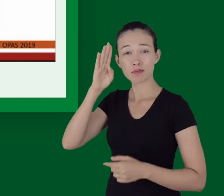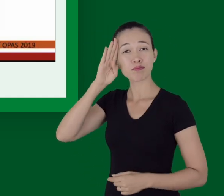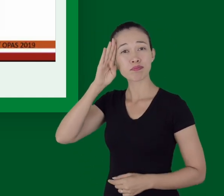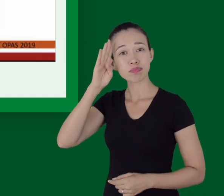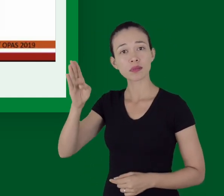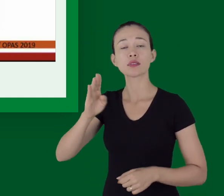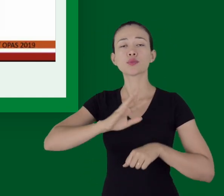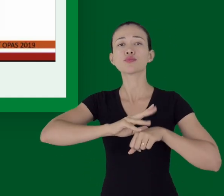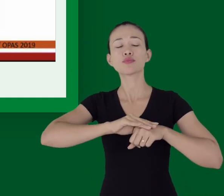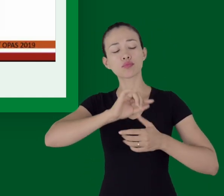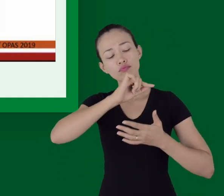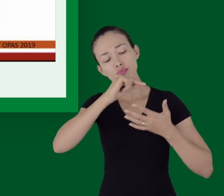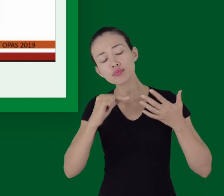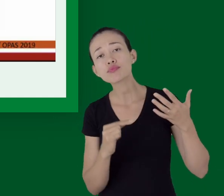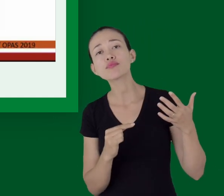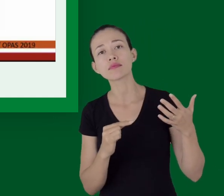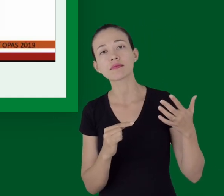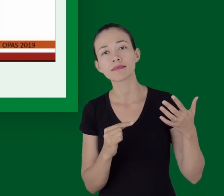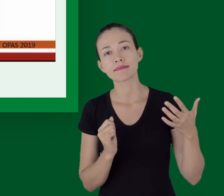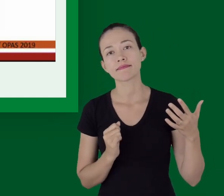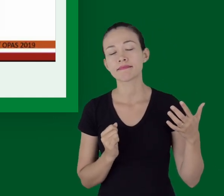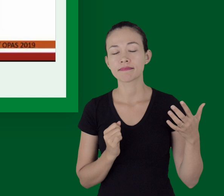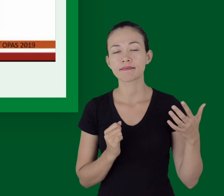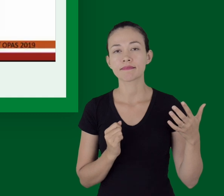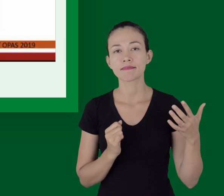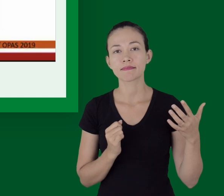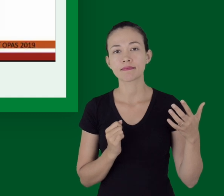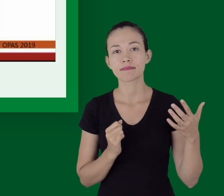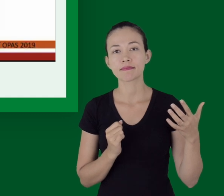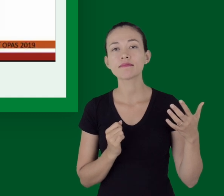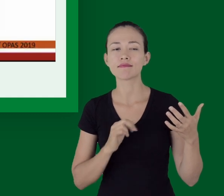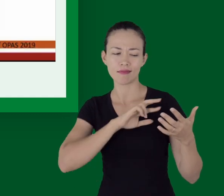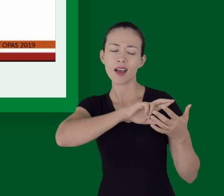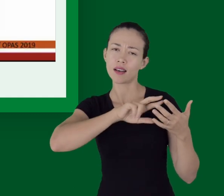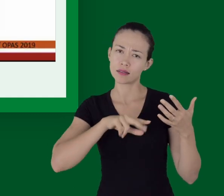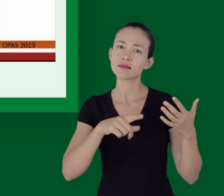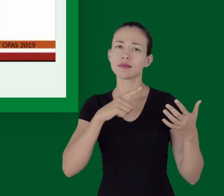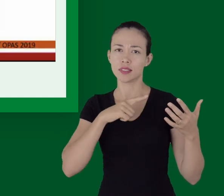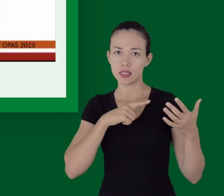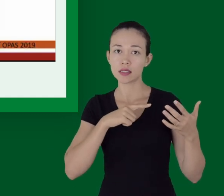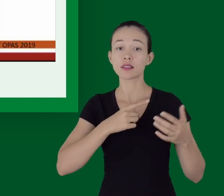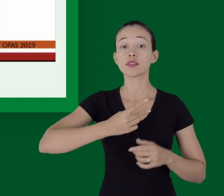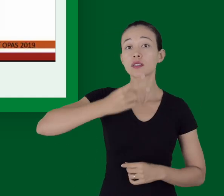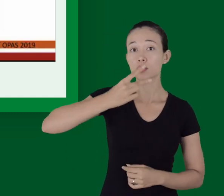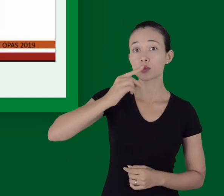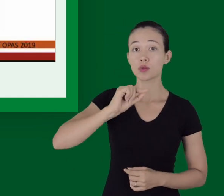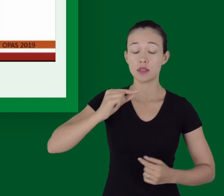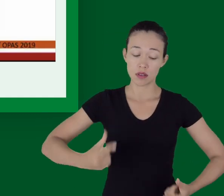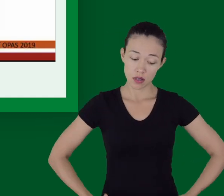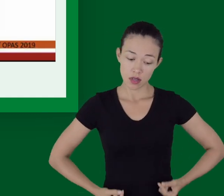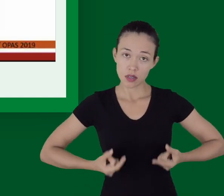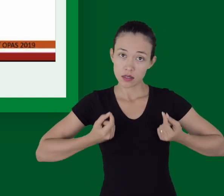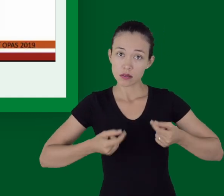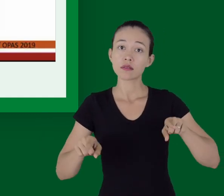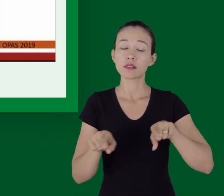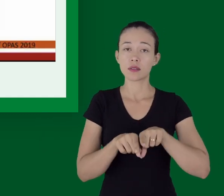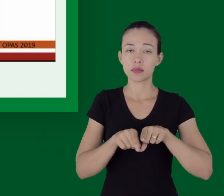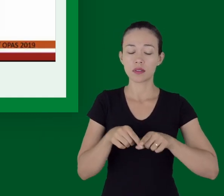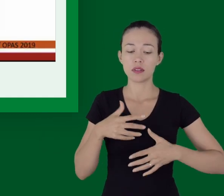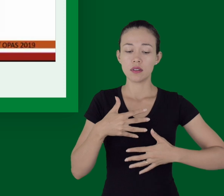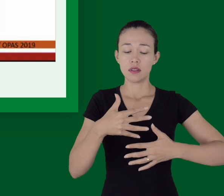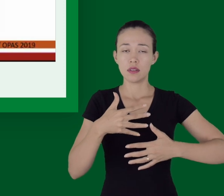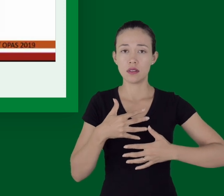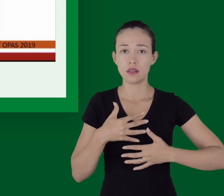pode destacar o câncer em segundo e doenças respiratórias em